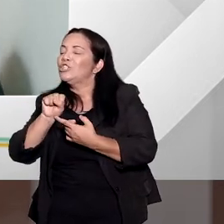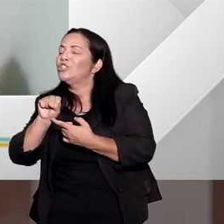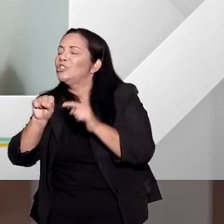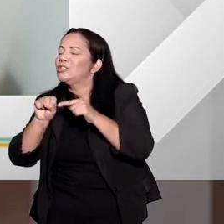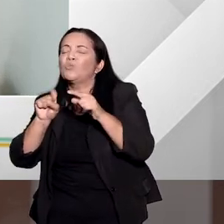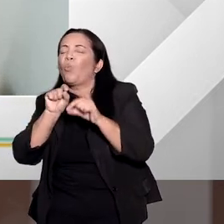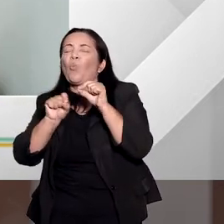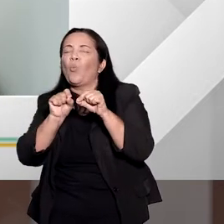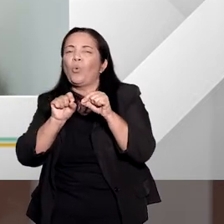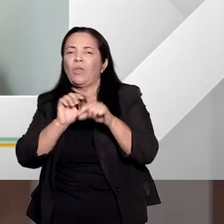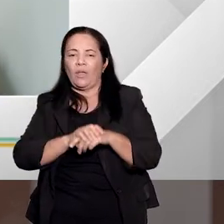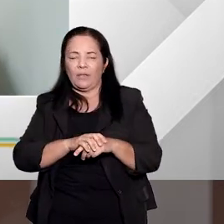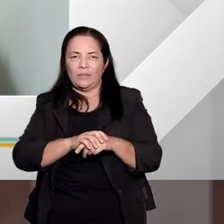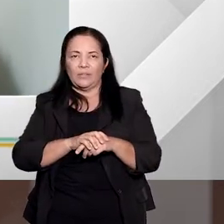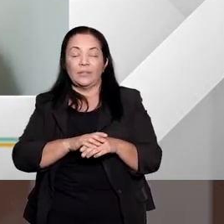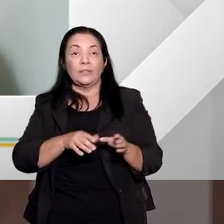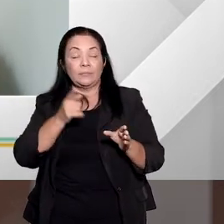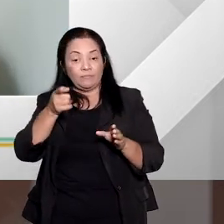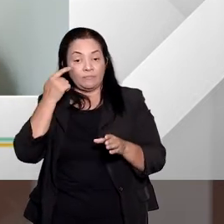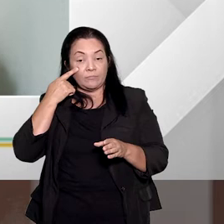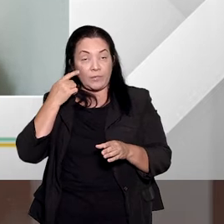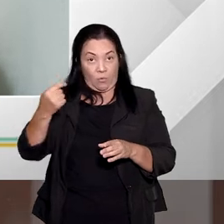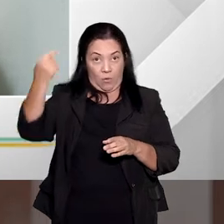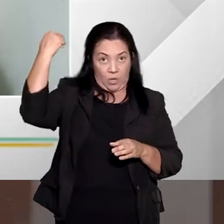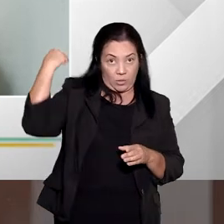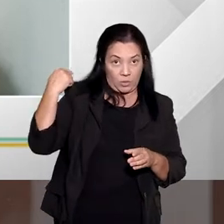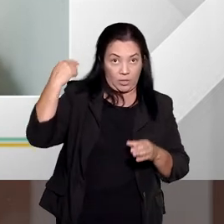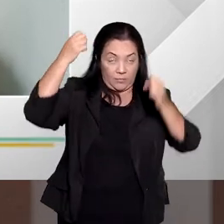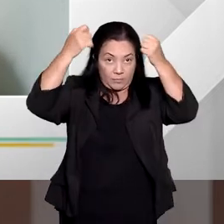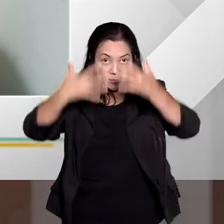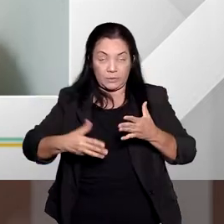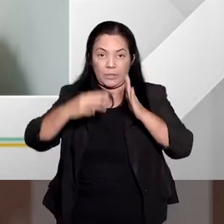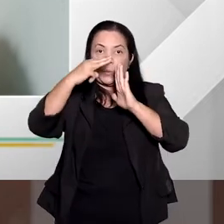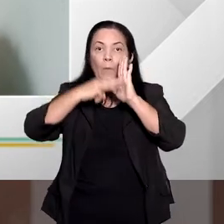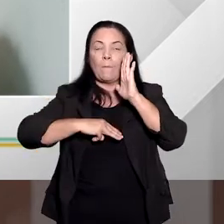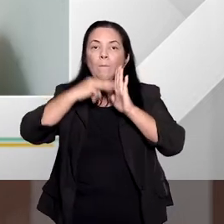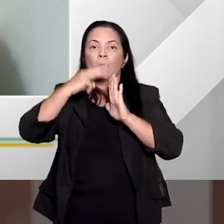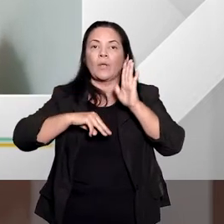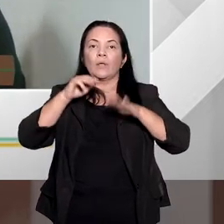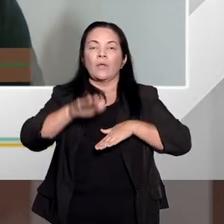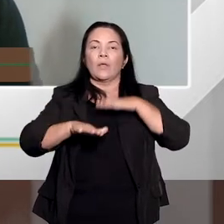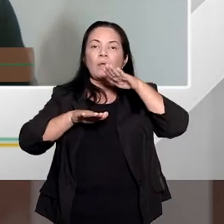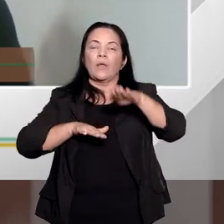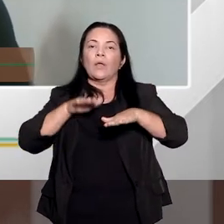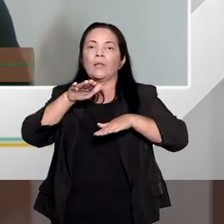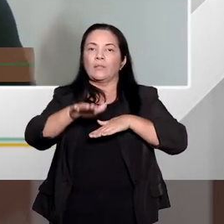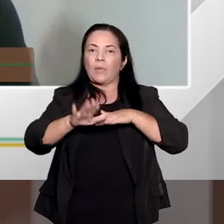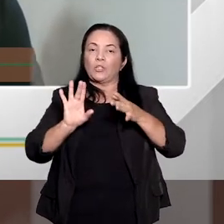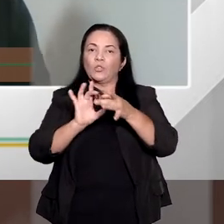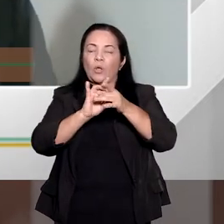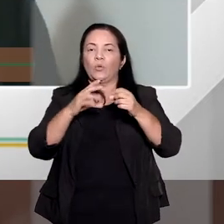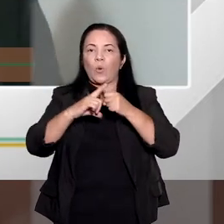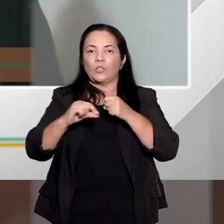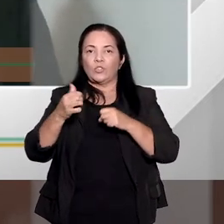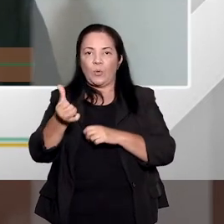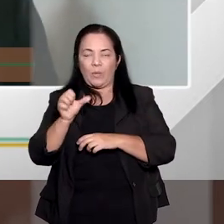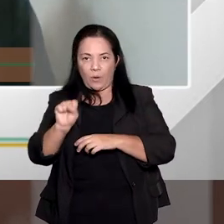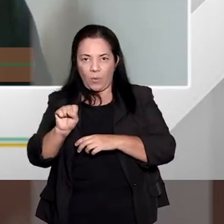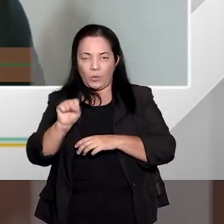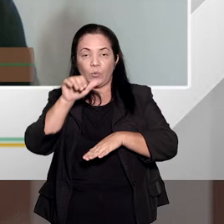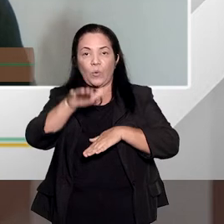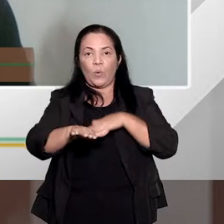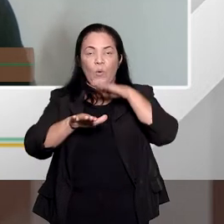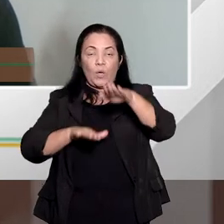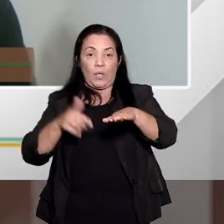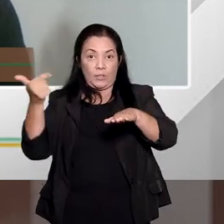como a gente referiu lá quando estava explicando o critério trifásico Nelson Gria lá do artigo 68 do Código Penal, na segunda fase